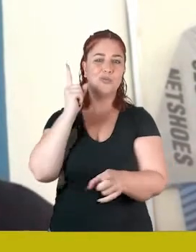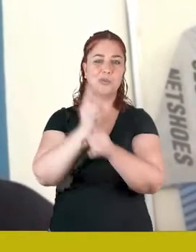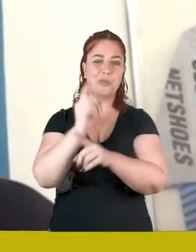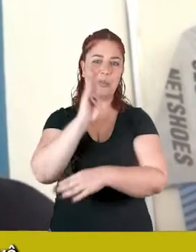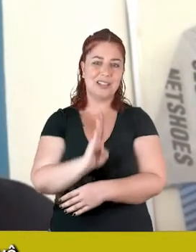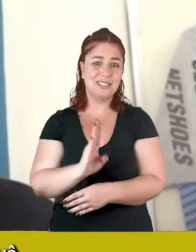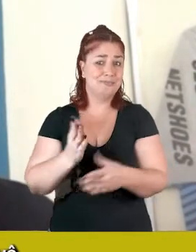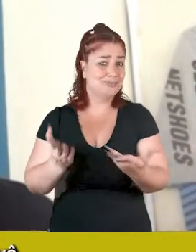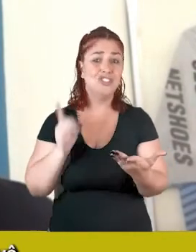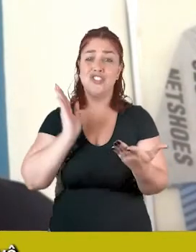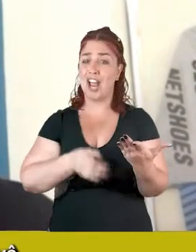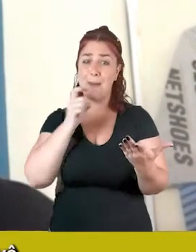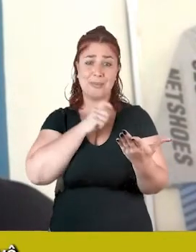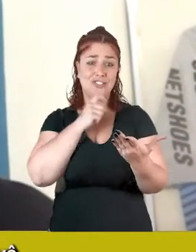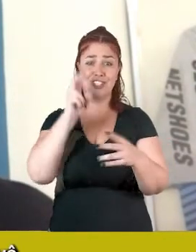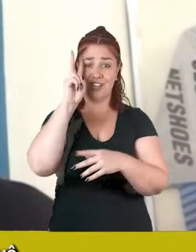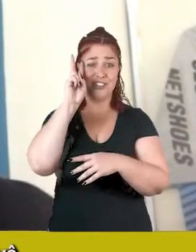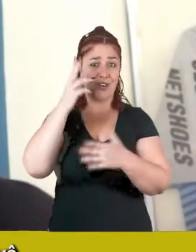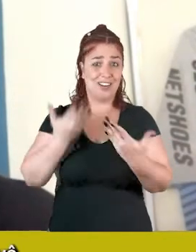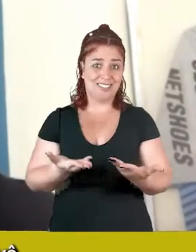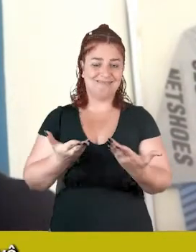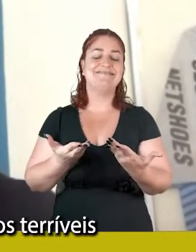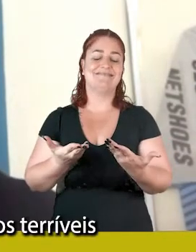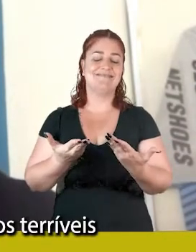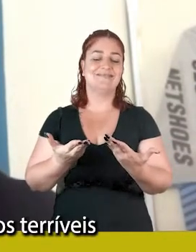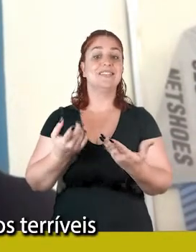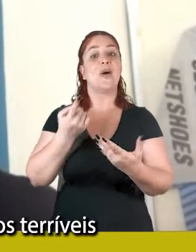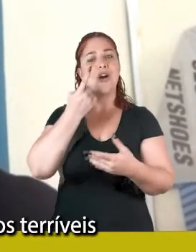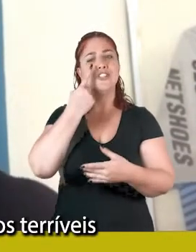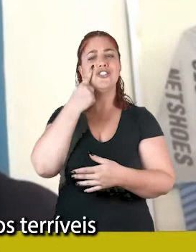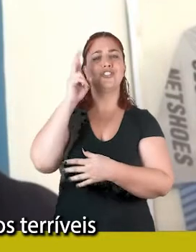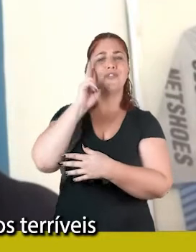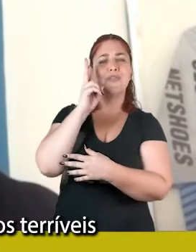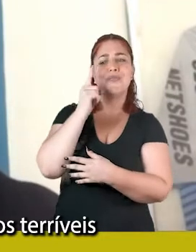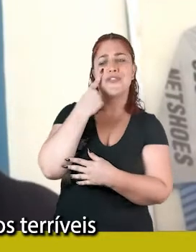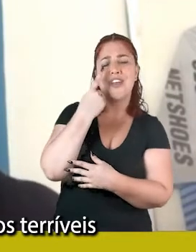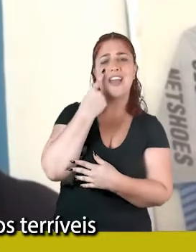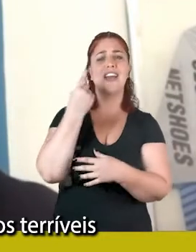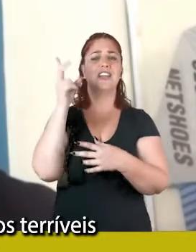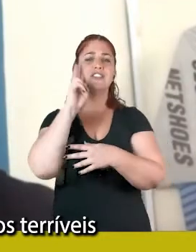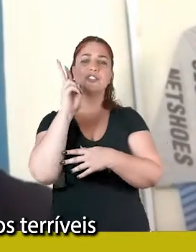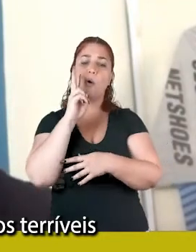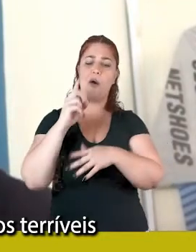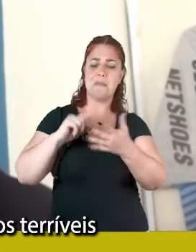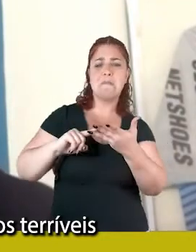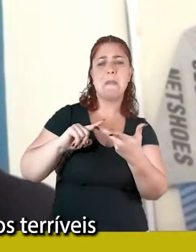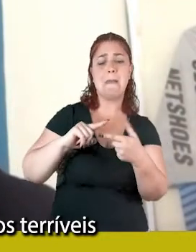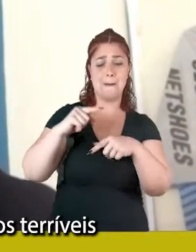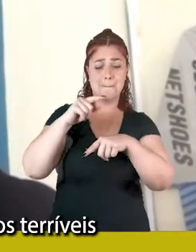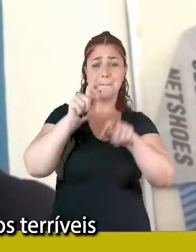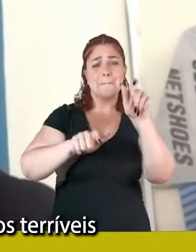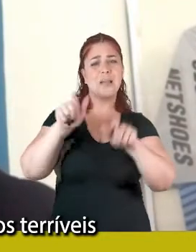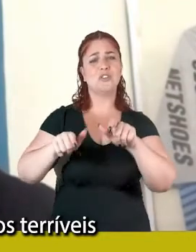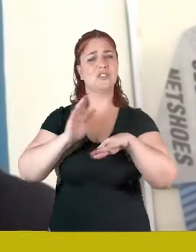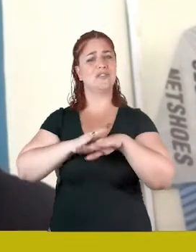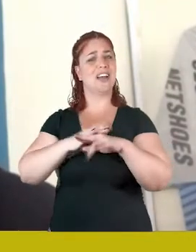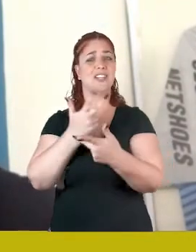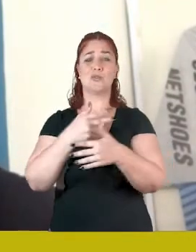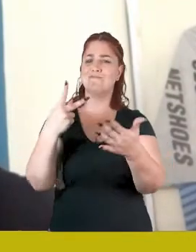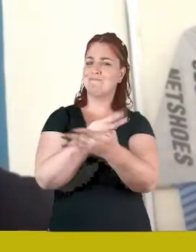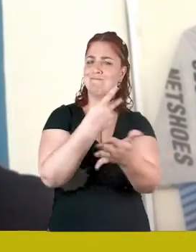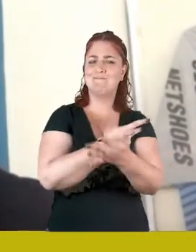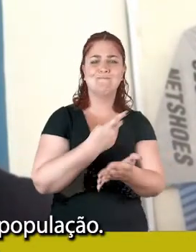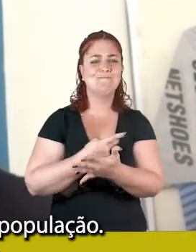né, então, a gente vê aí pessoas cometendo atos terríveis e aí você